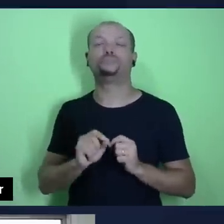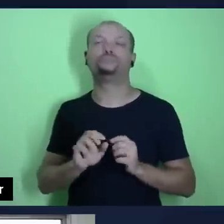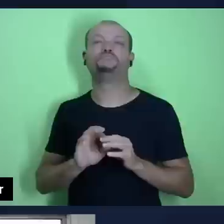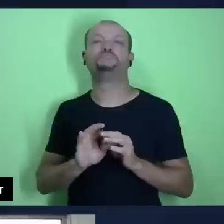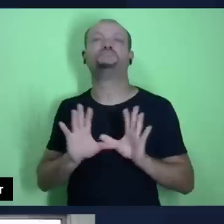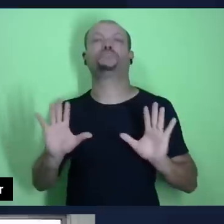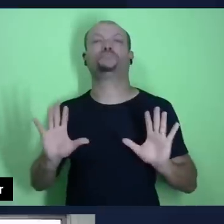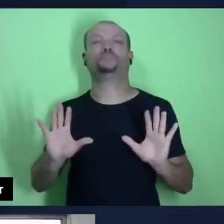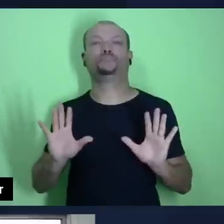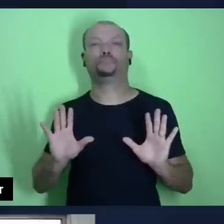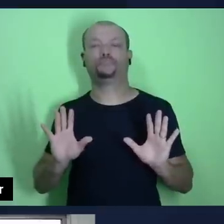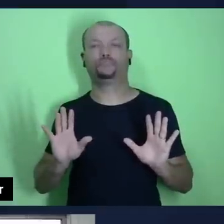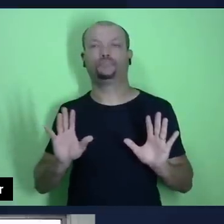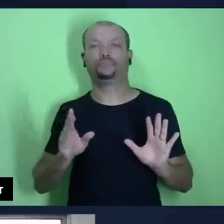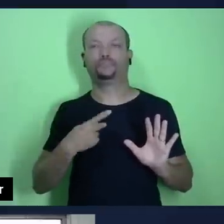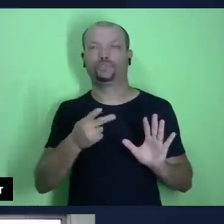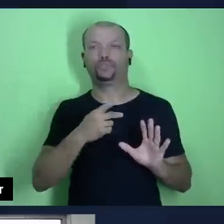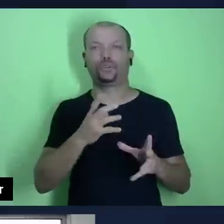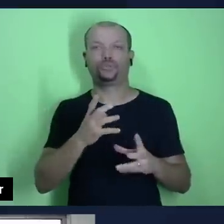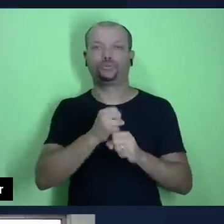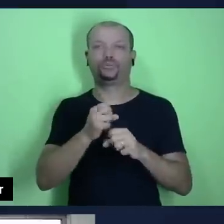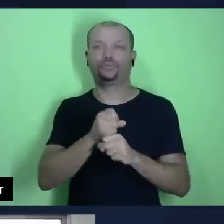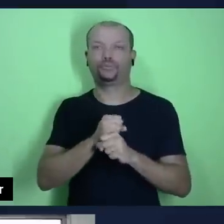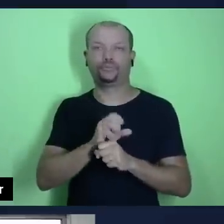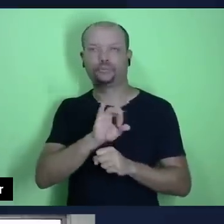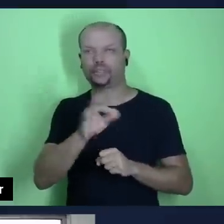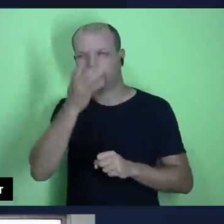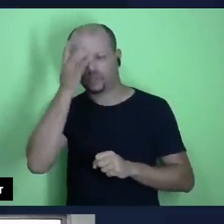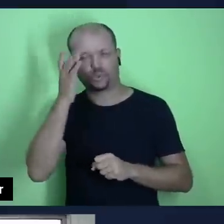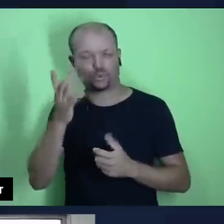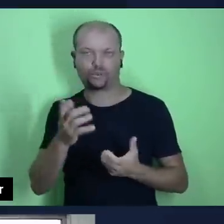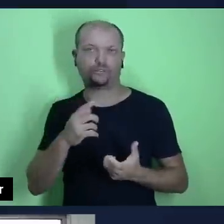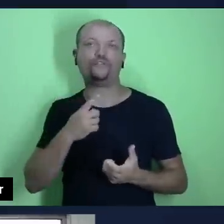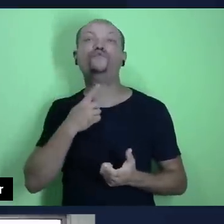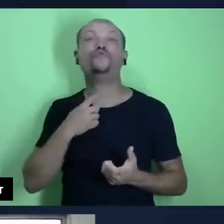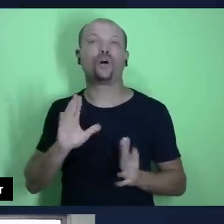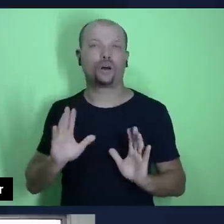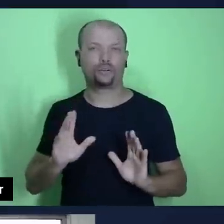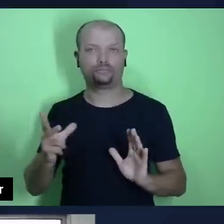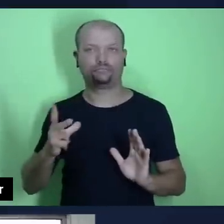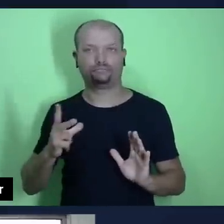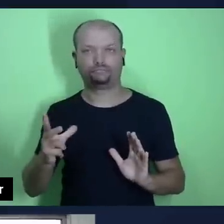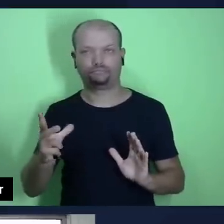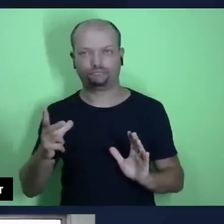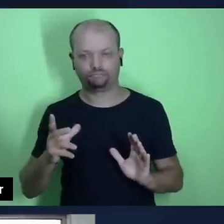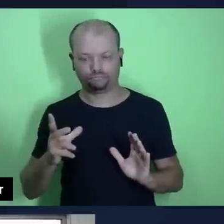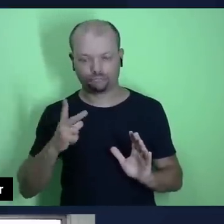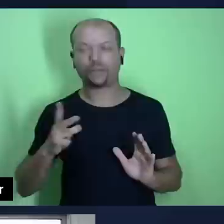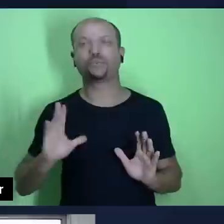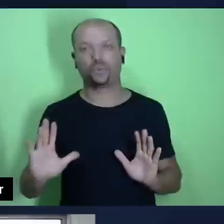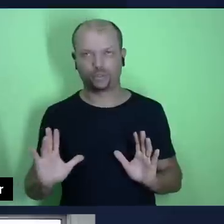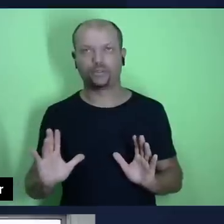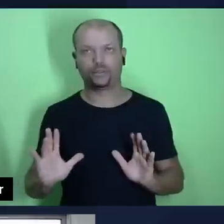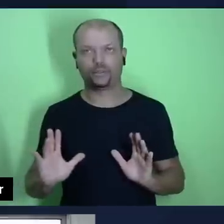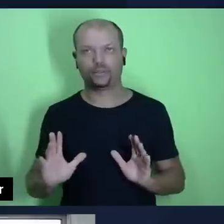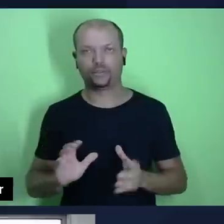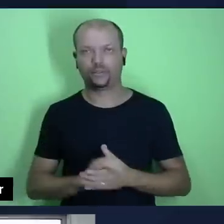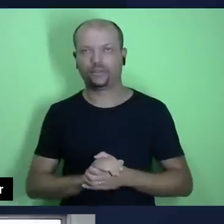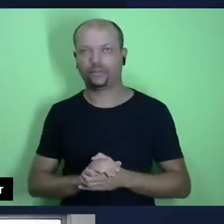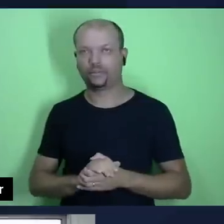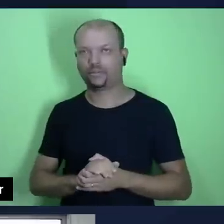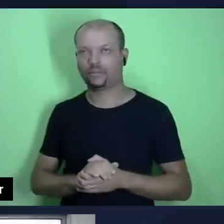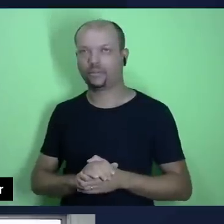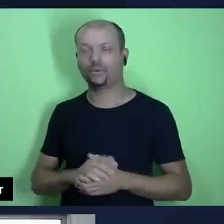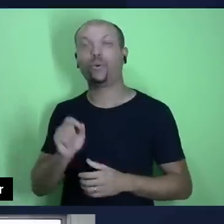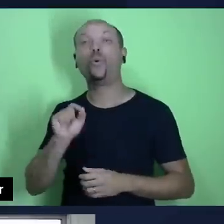possamos fazer o cálculo da oferta. Cada um contribua segundo tiver proposto no seu coração. Esse é o primeiro princípio.